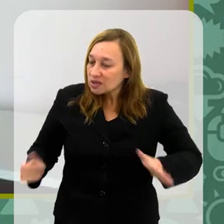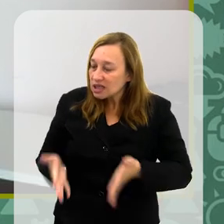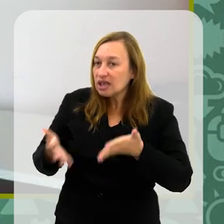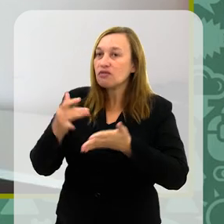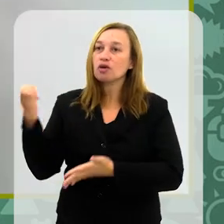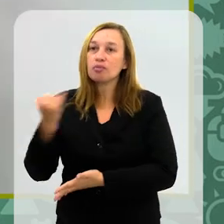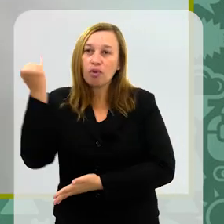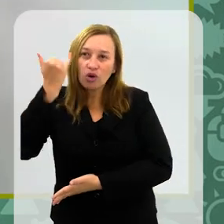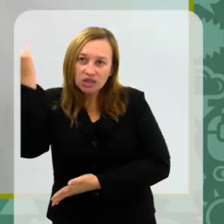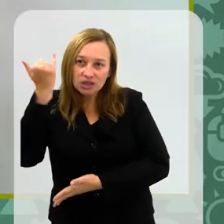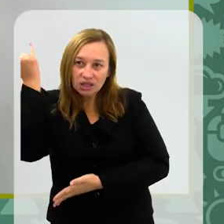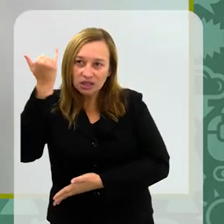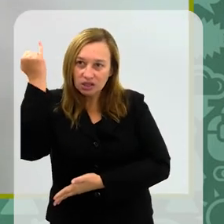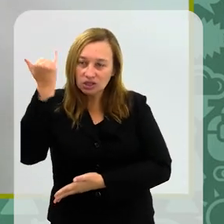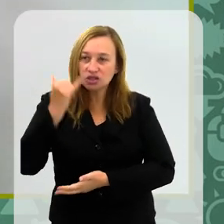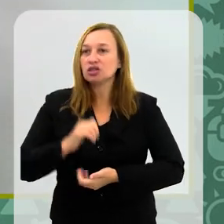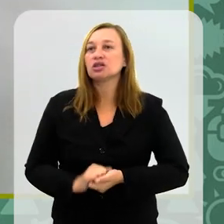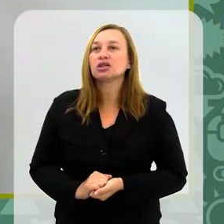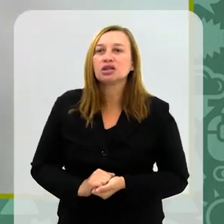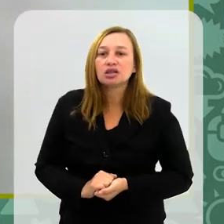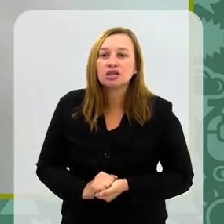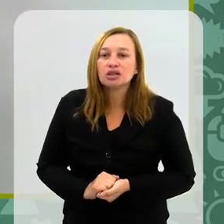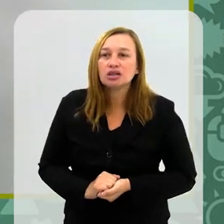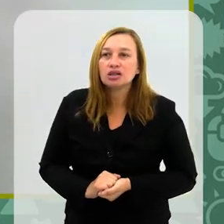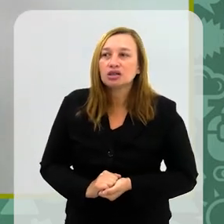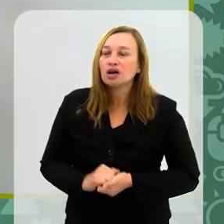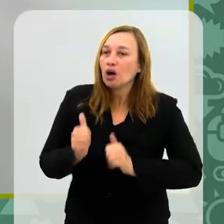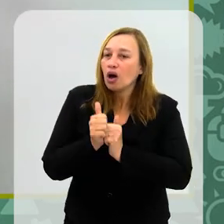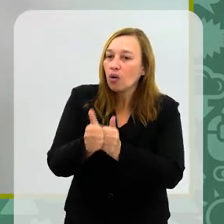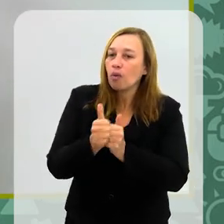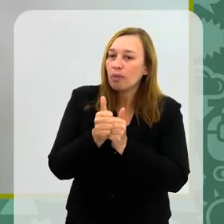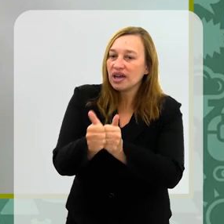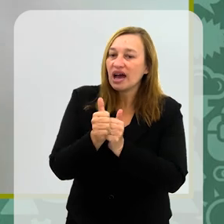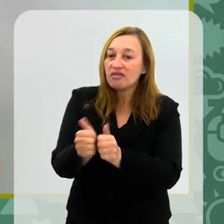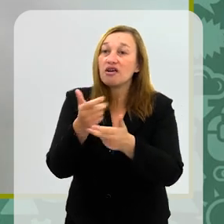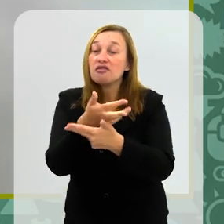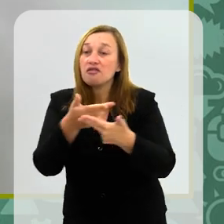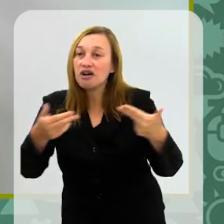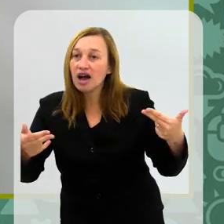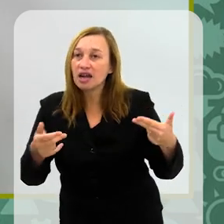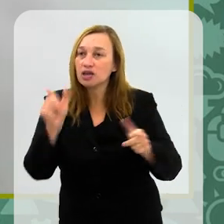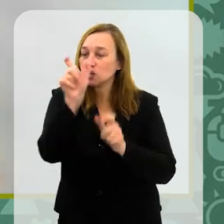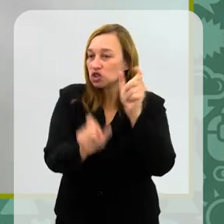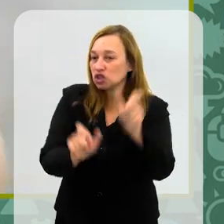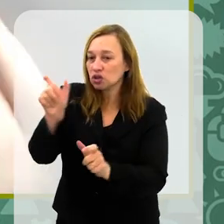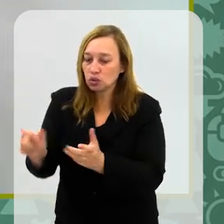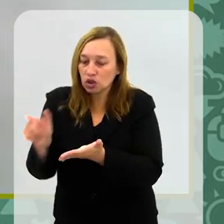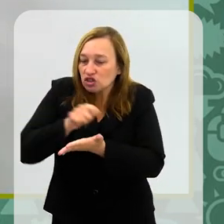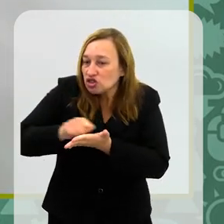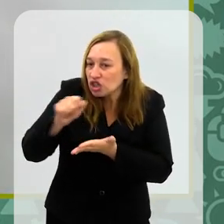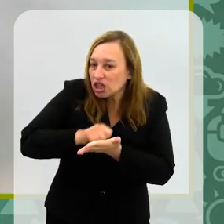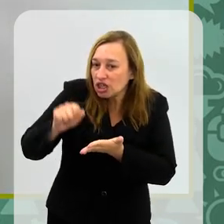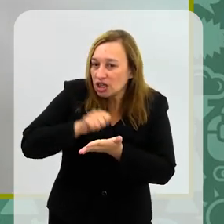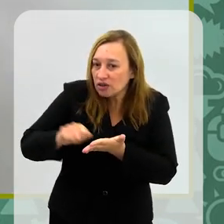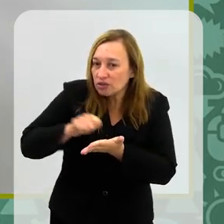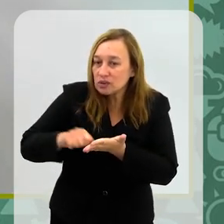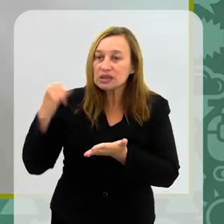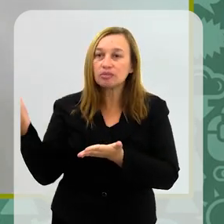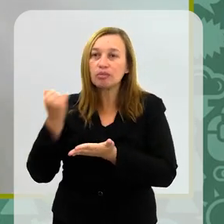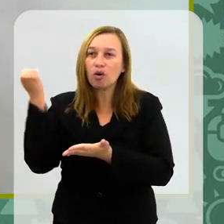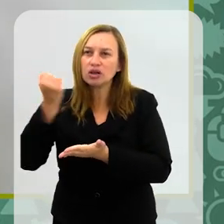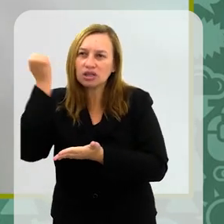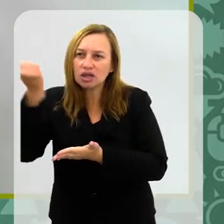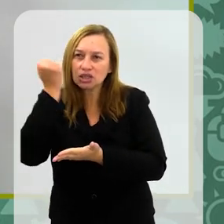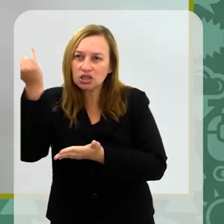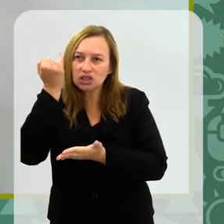muito importante. Eu até citei já a Atleta Rebouças, quando eu era pequena eu acompanhava ela, eu lia ela e também acompanhava o blog dela, falavam algumas